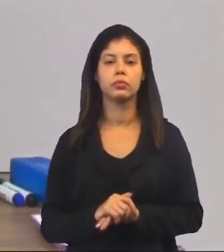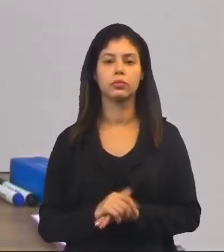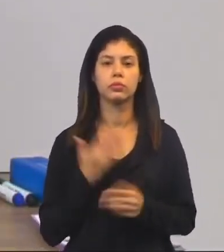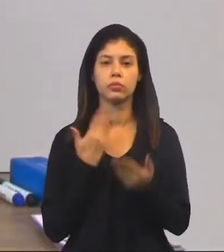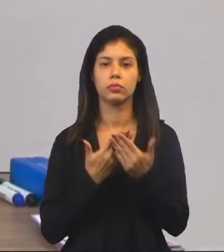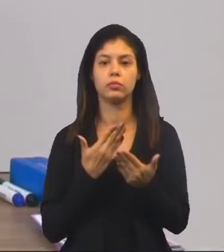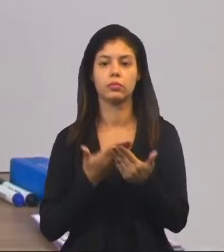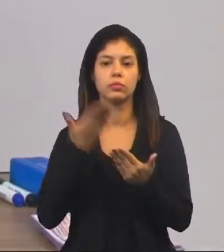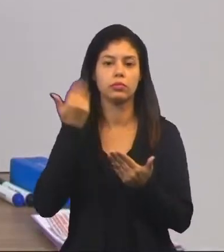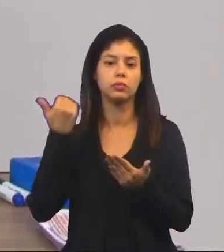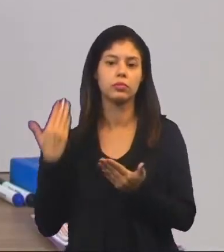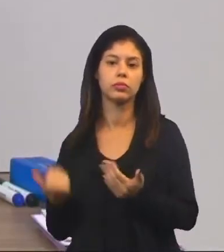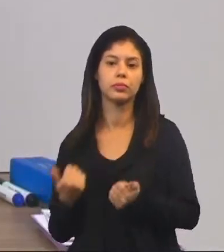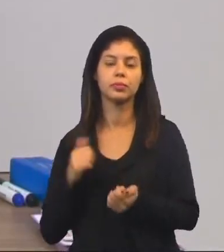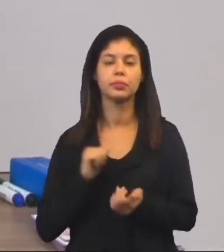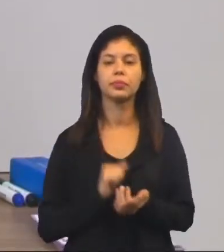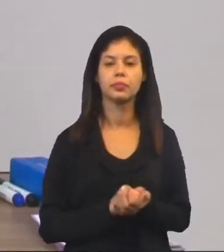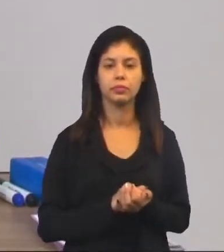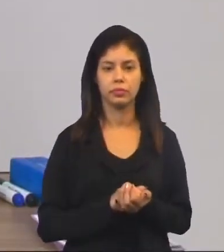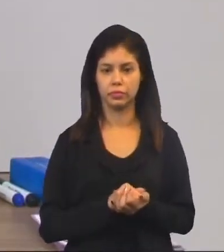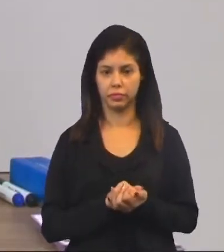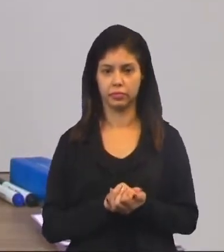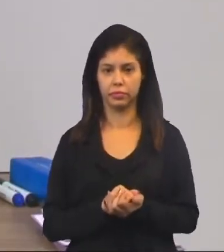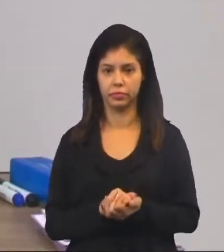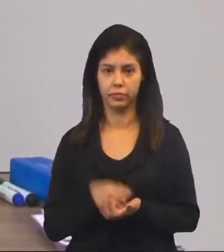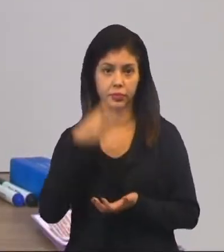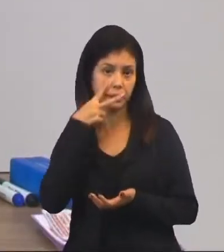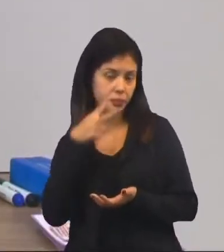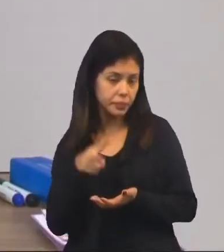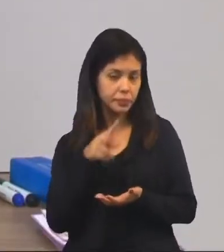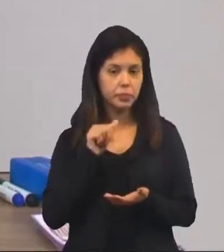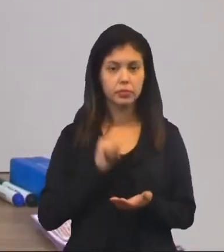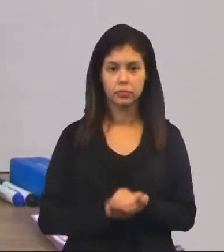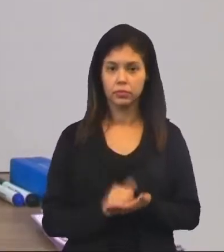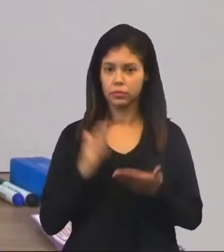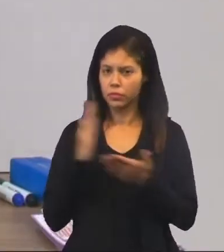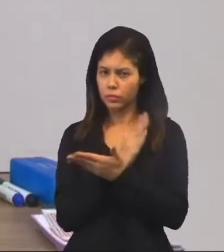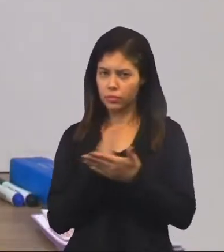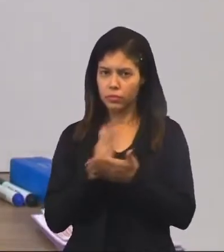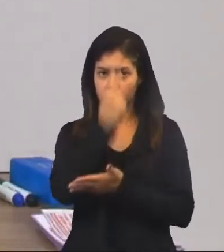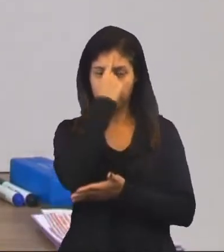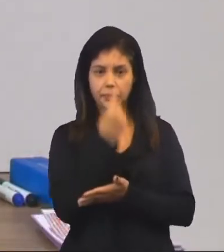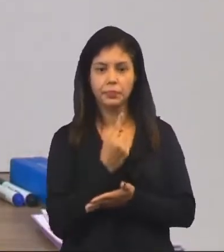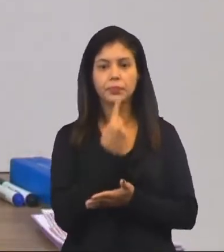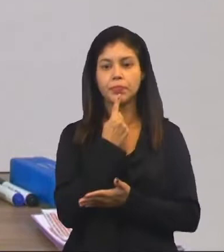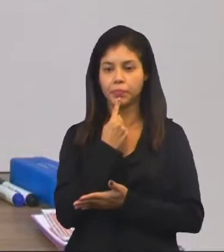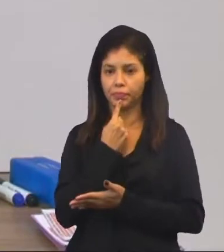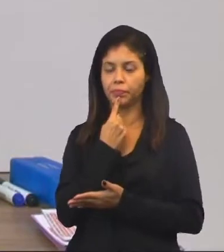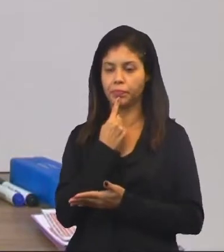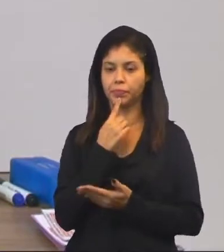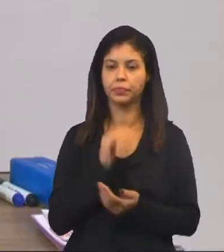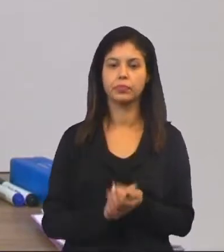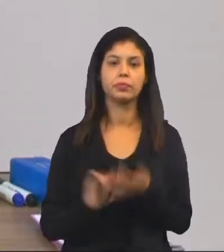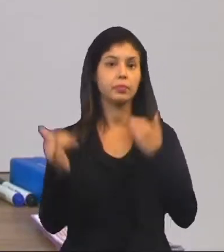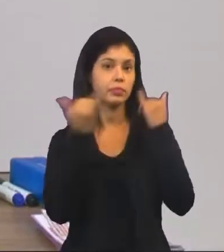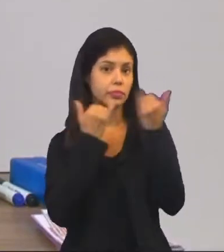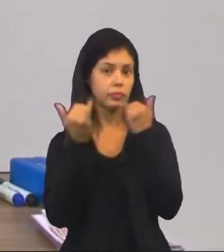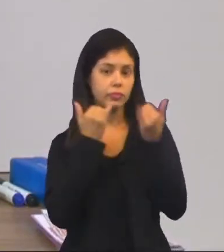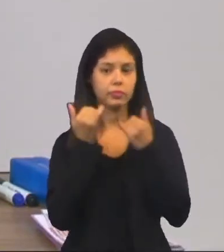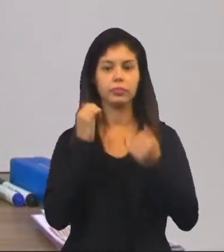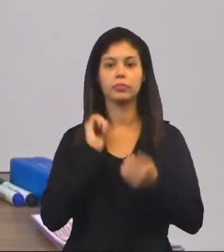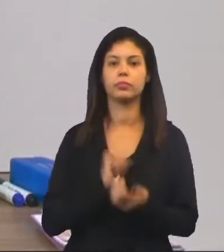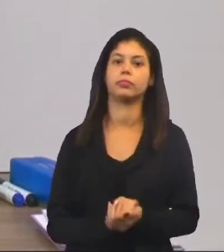nas aulas anteriores, vocês viram algumas imagens de propaganda,